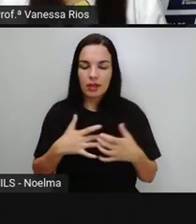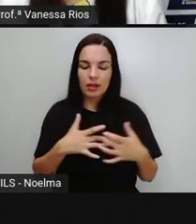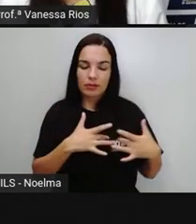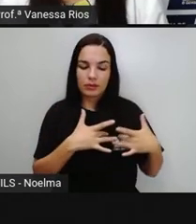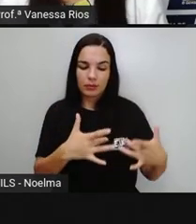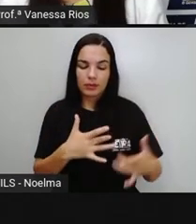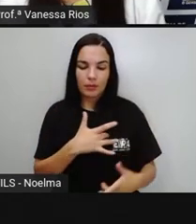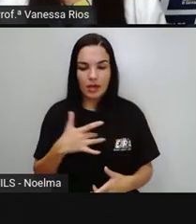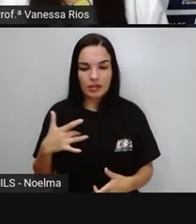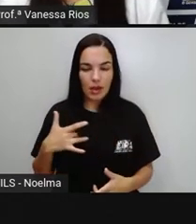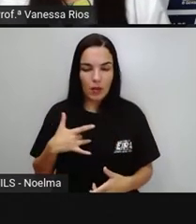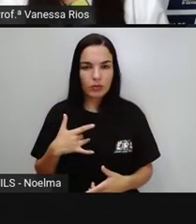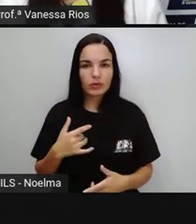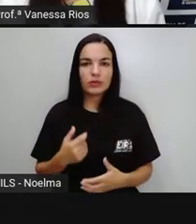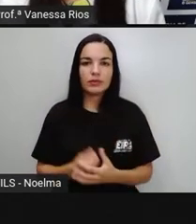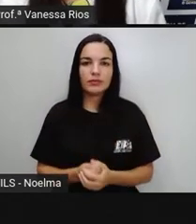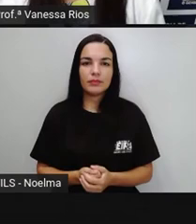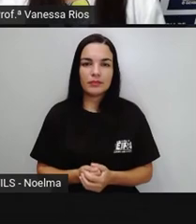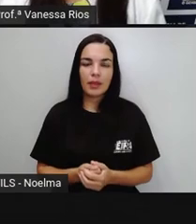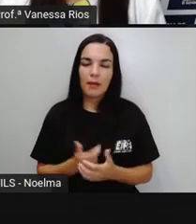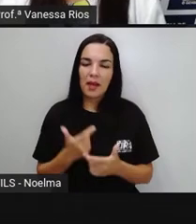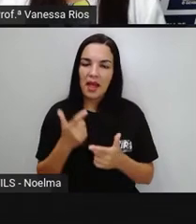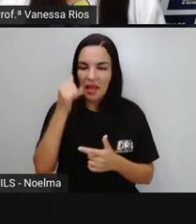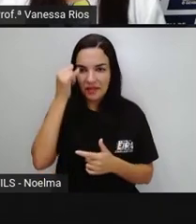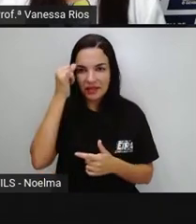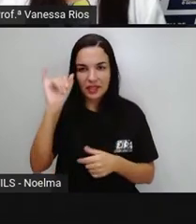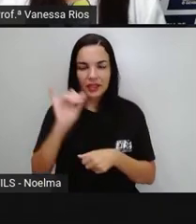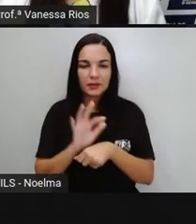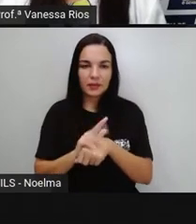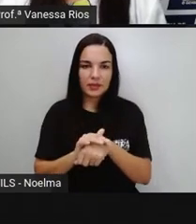saúde E não Nos traz aí Diversas doenças